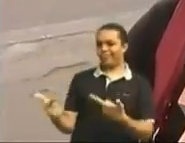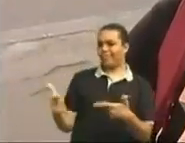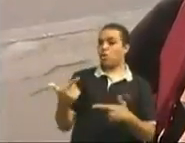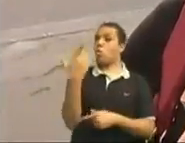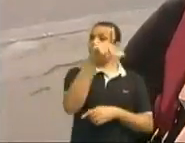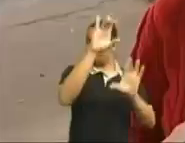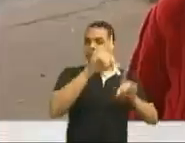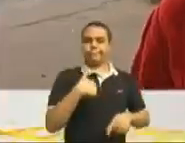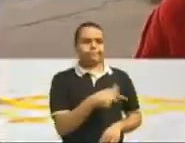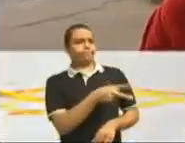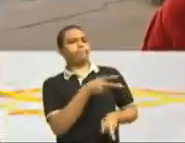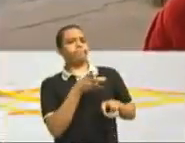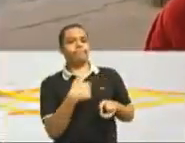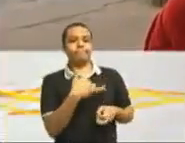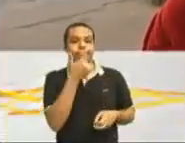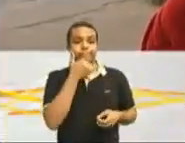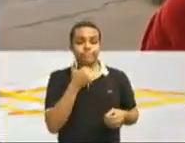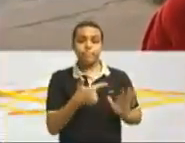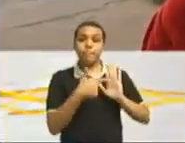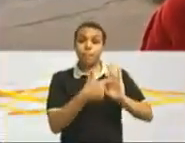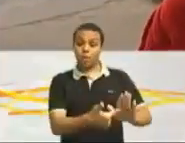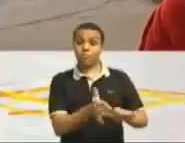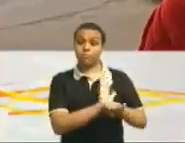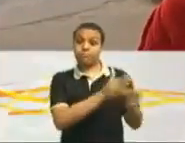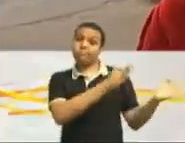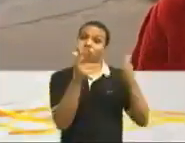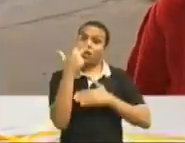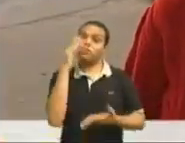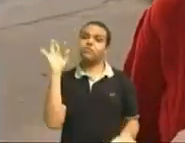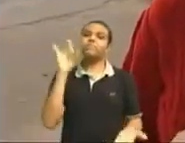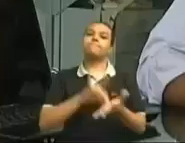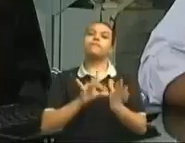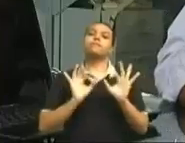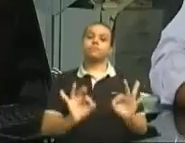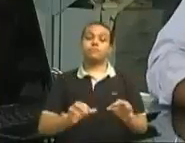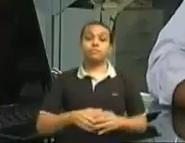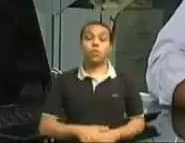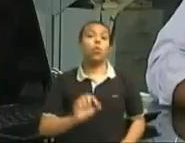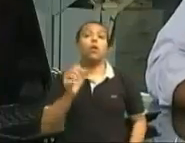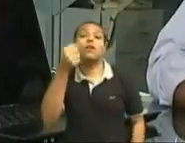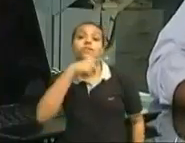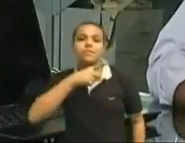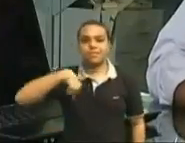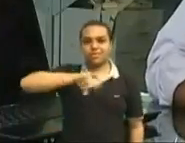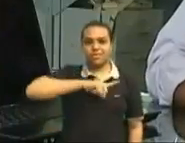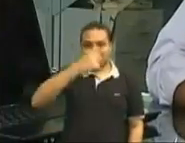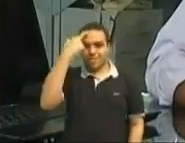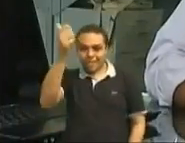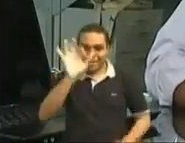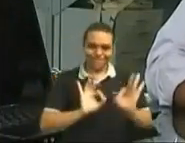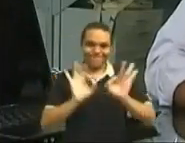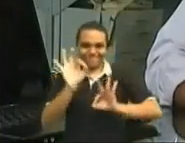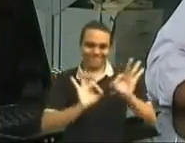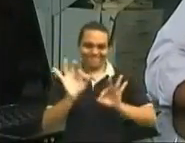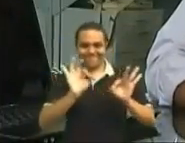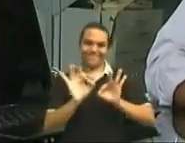deficiência. Infelizmente o mostrou nesse comercial deve ser a realidade. E é engraçado que quando a gente estava criando,